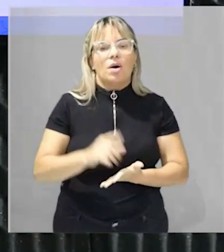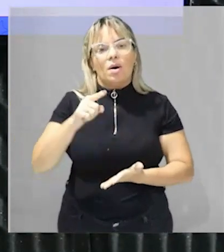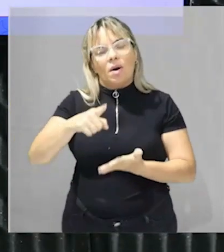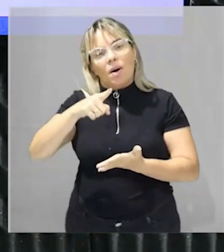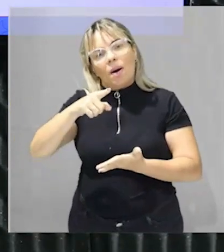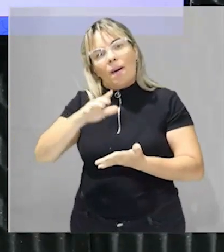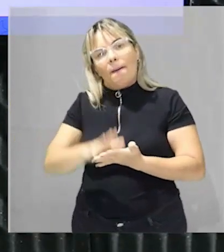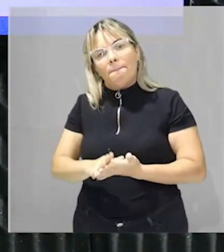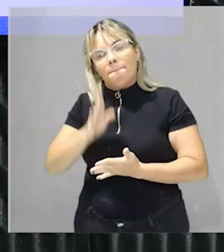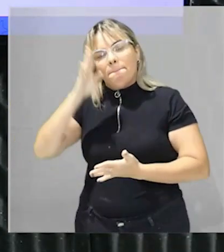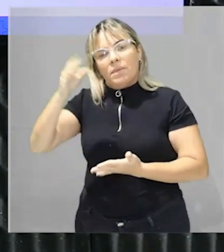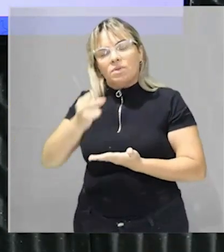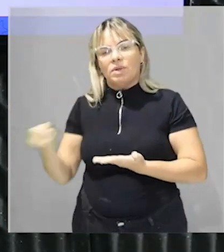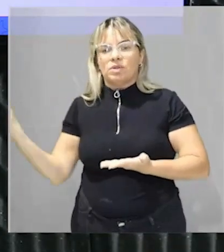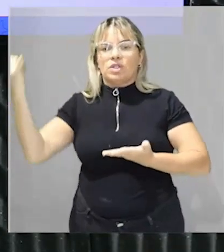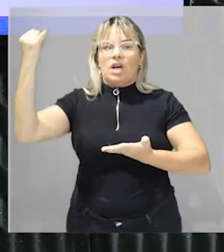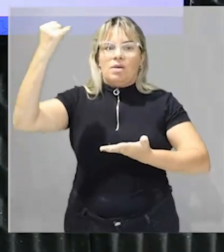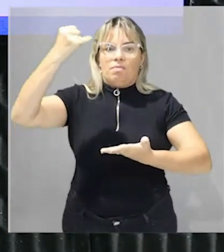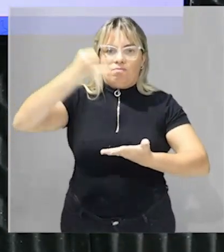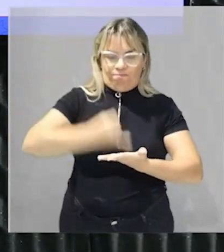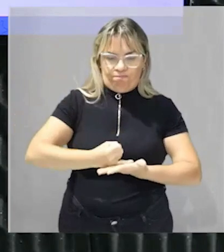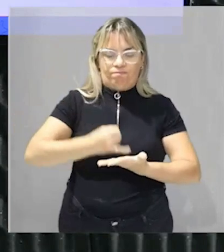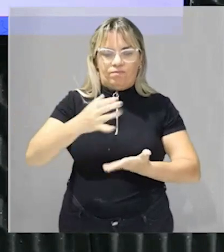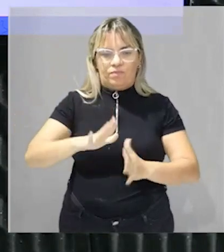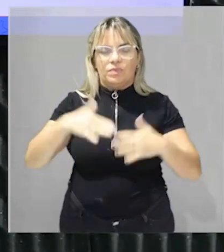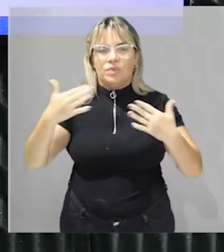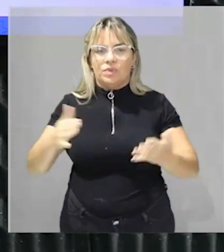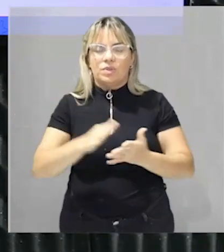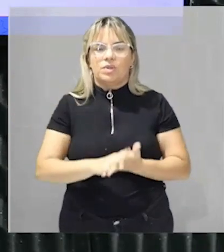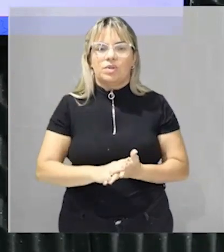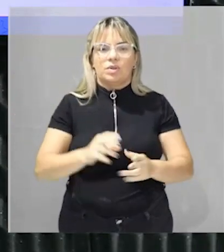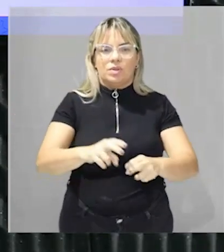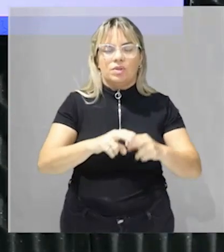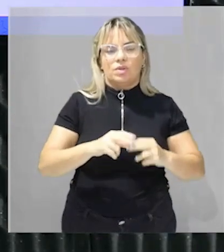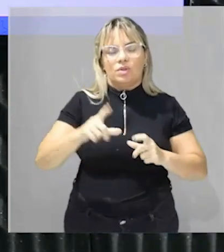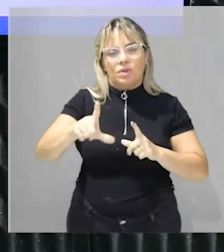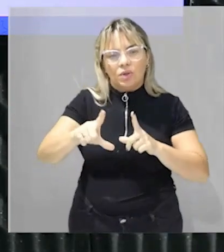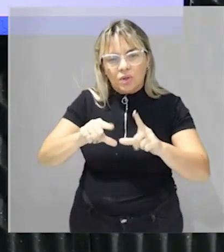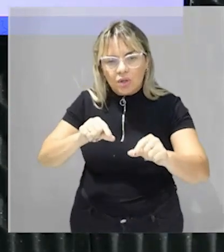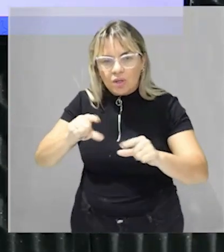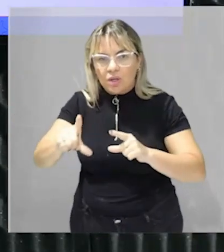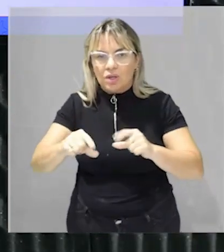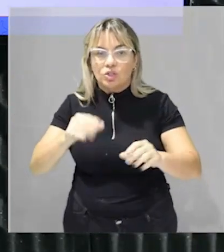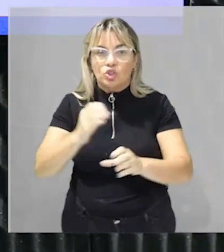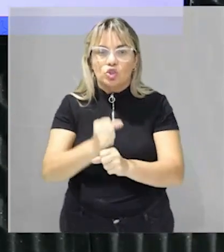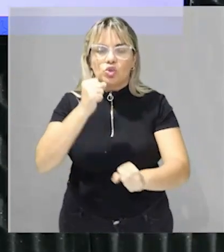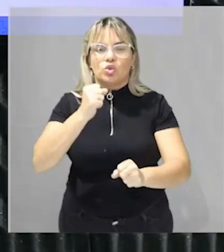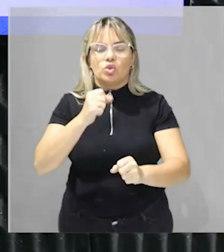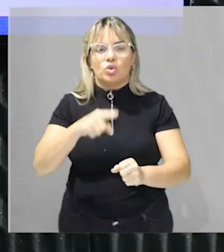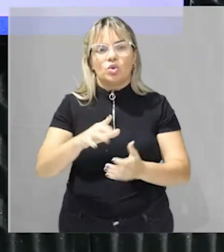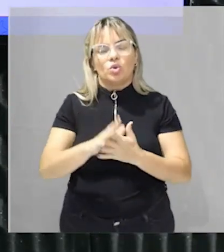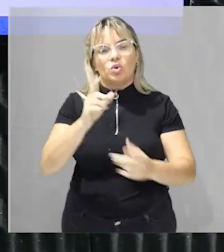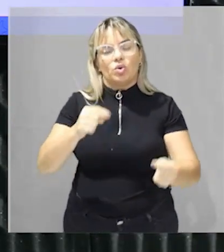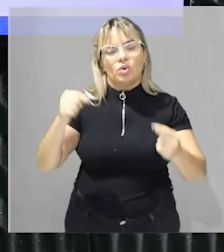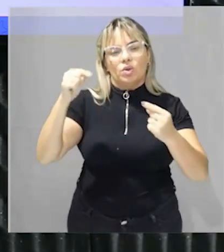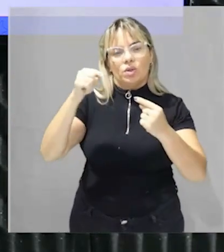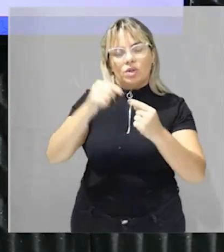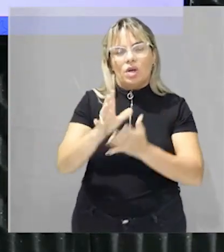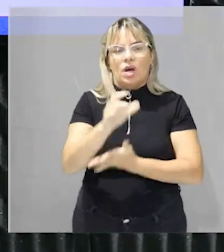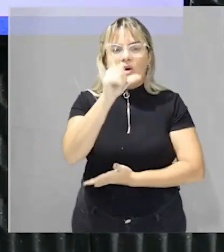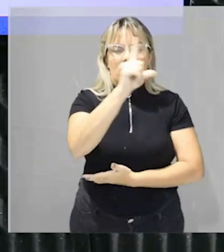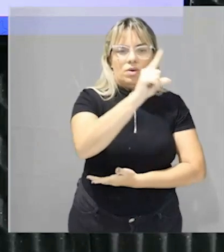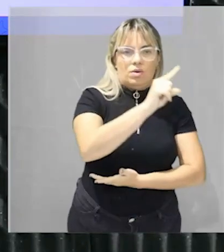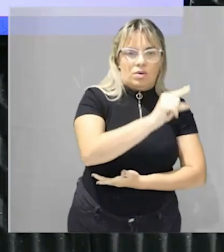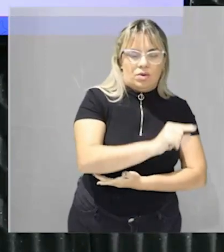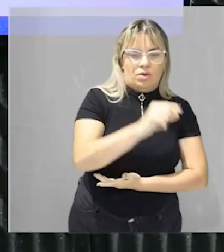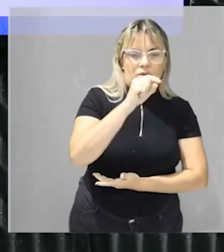então você começa a privilegiar aqueles produtos que tendem a te dar maior possibilidade de lucro galera então você começa a reduzir